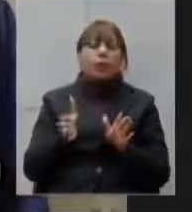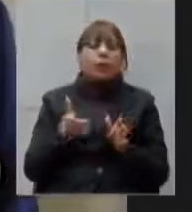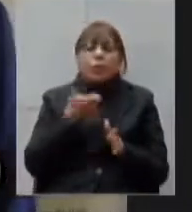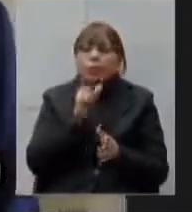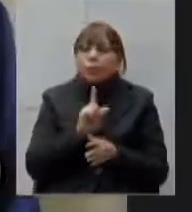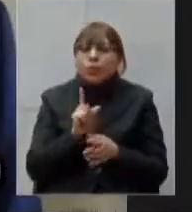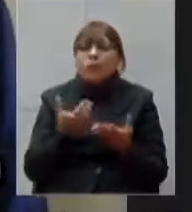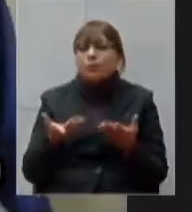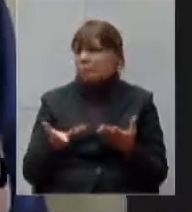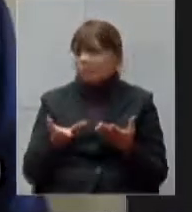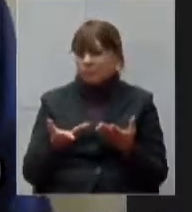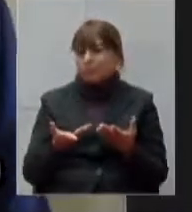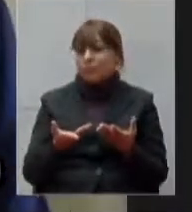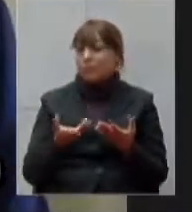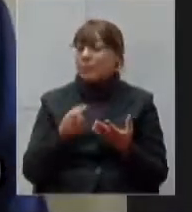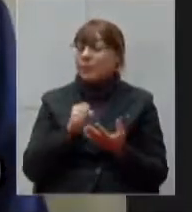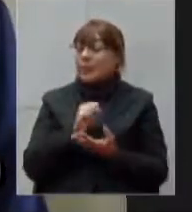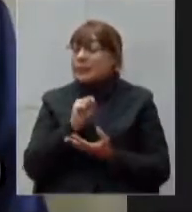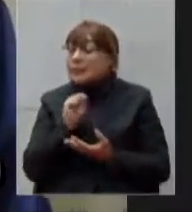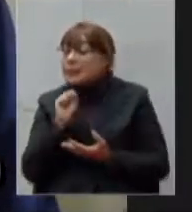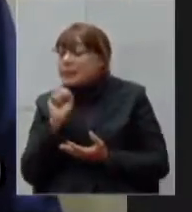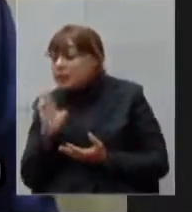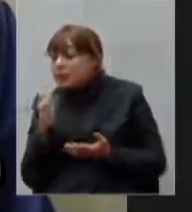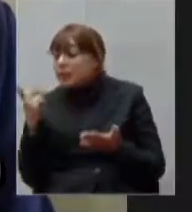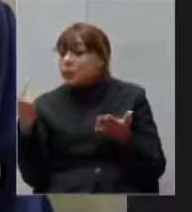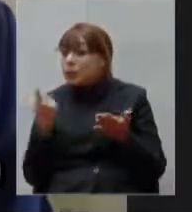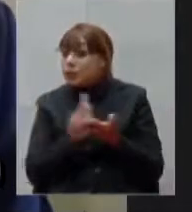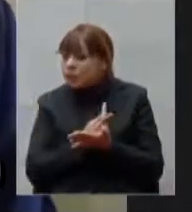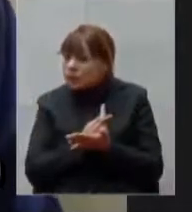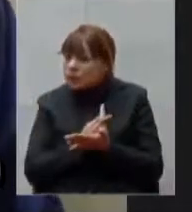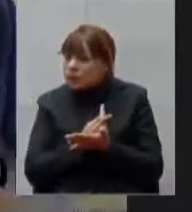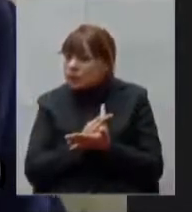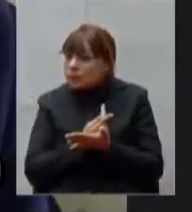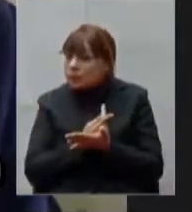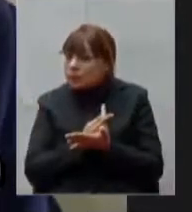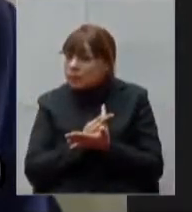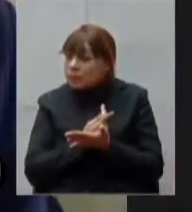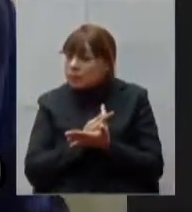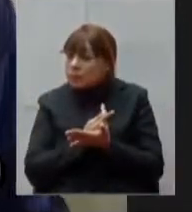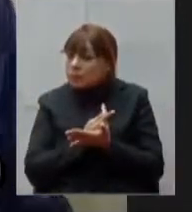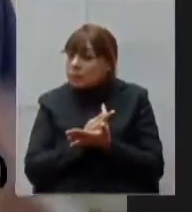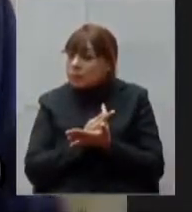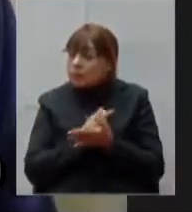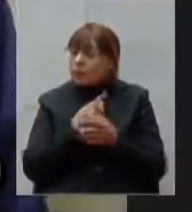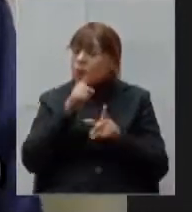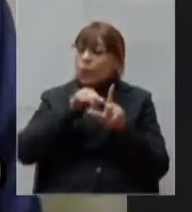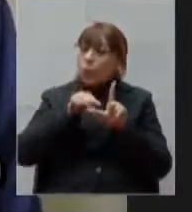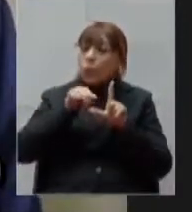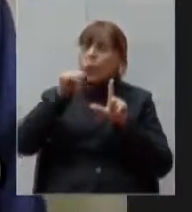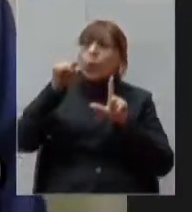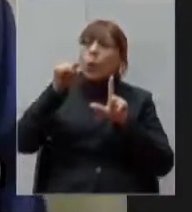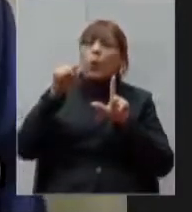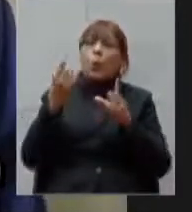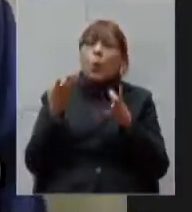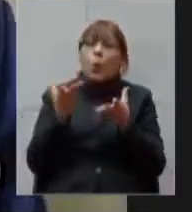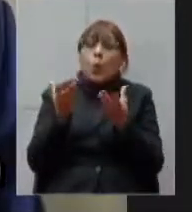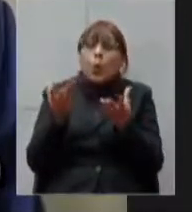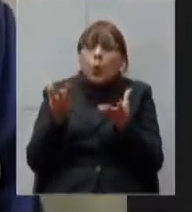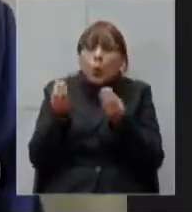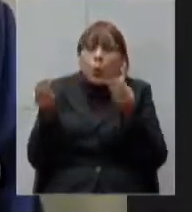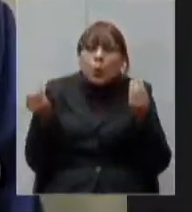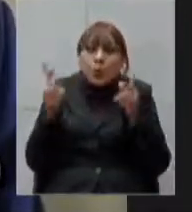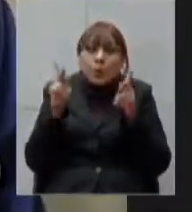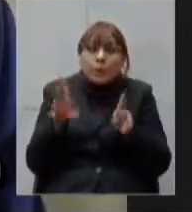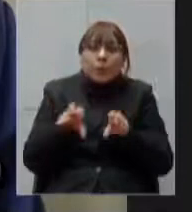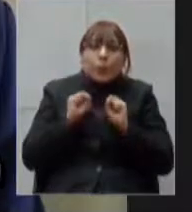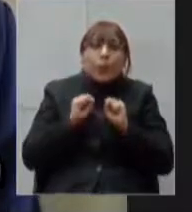o caso de ocorrer a questão do colapso nos hospitais por não ter